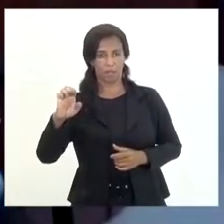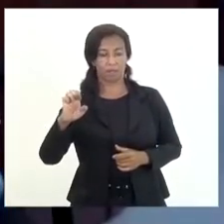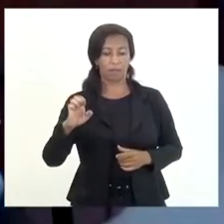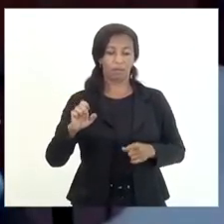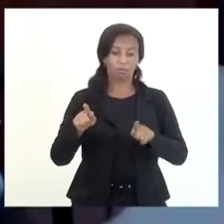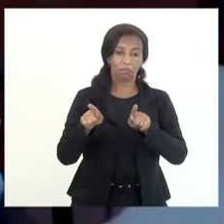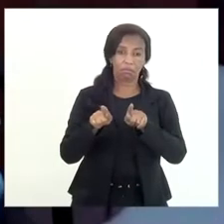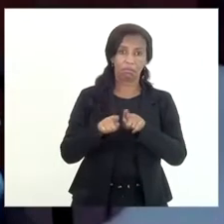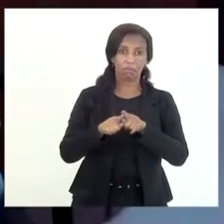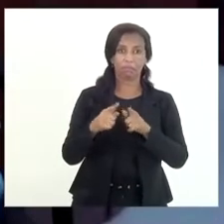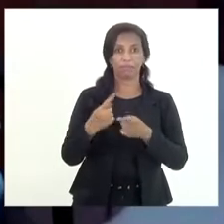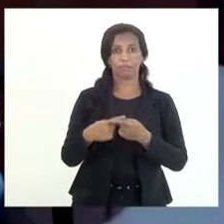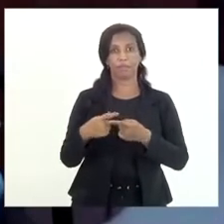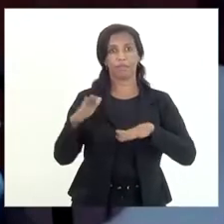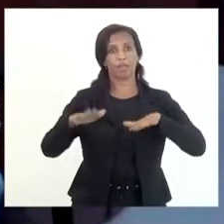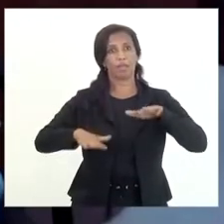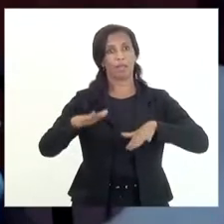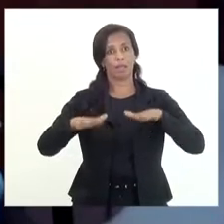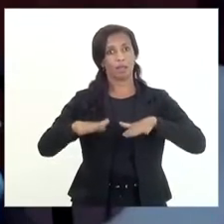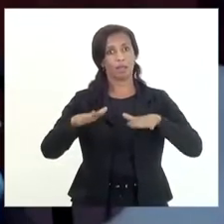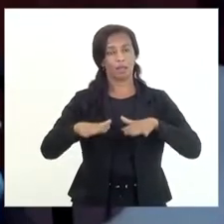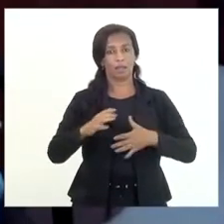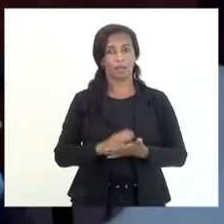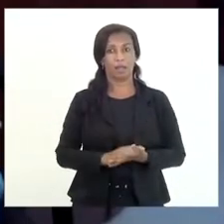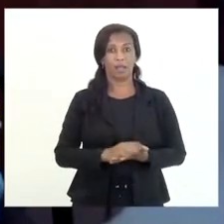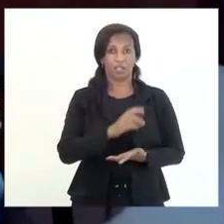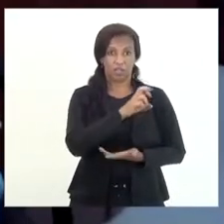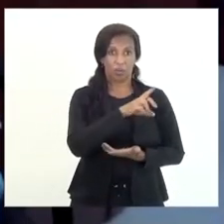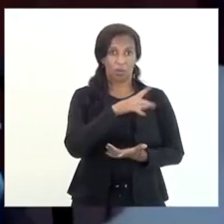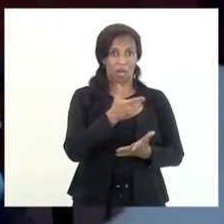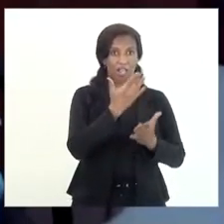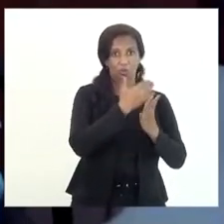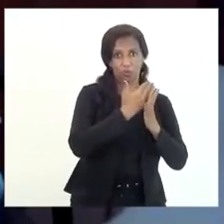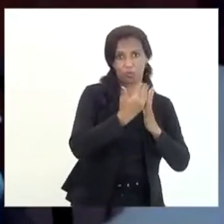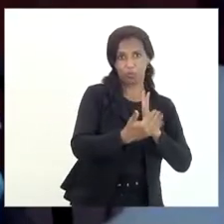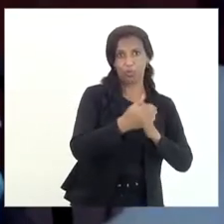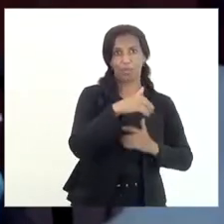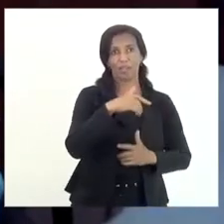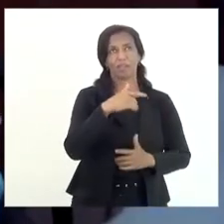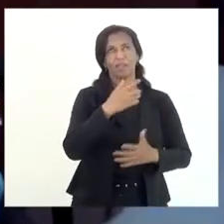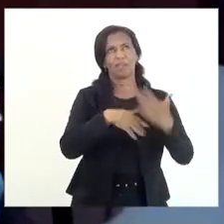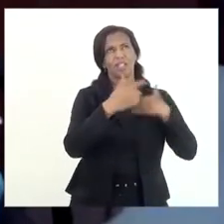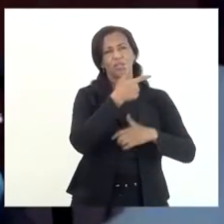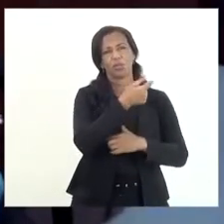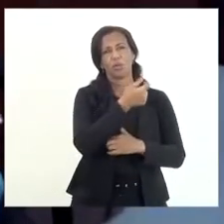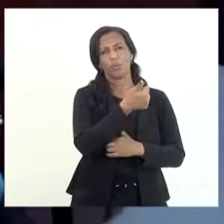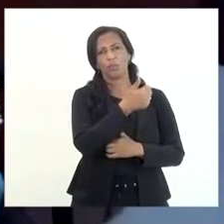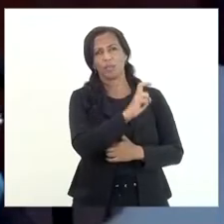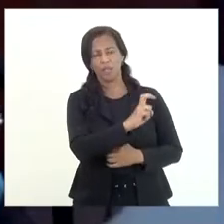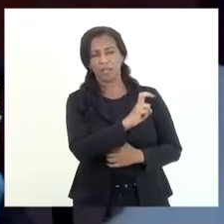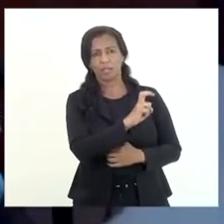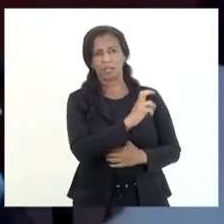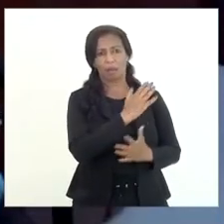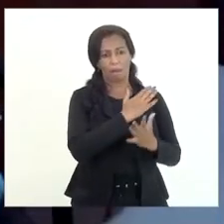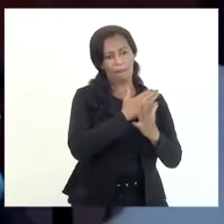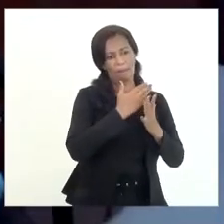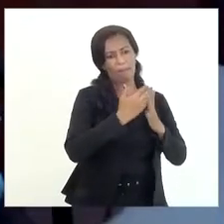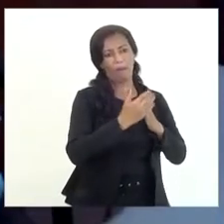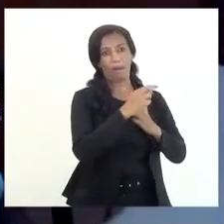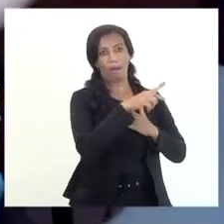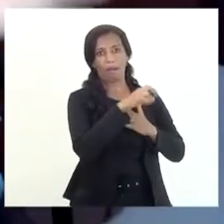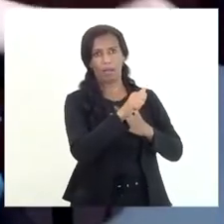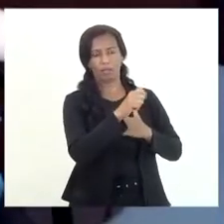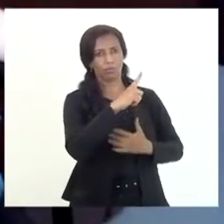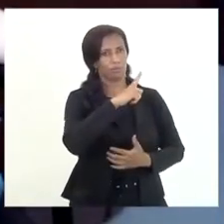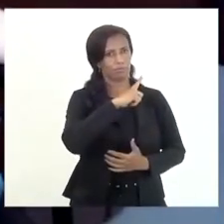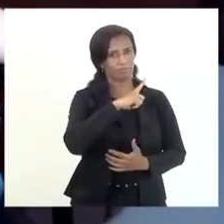apesar da gente ter um rating do crédito desde 2015 você classificar